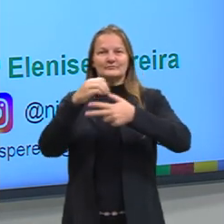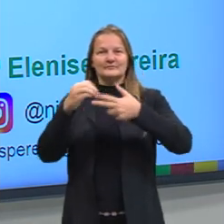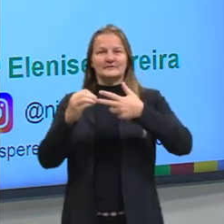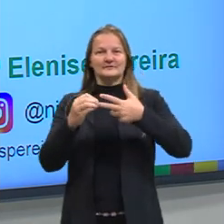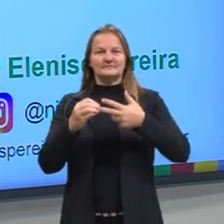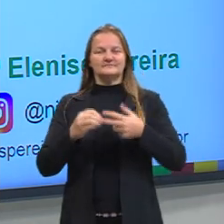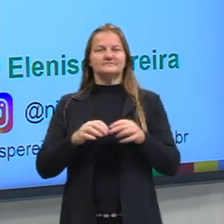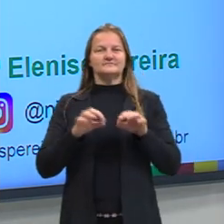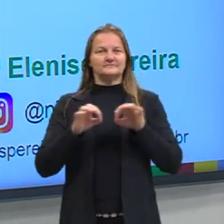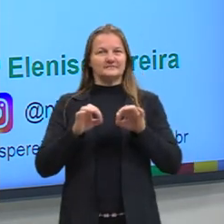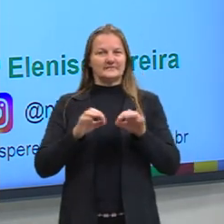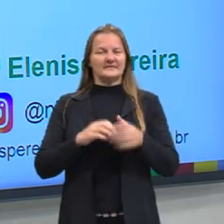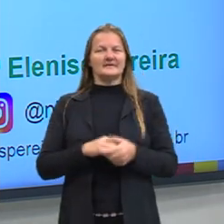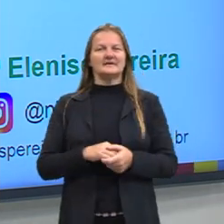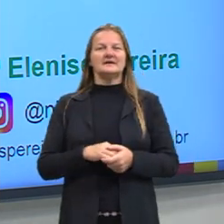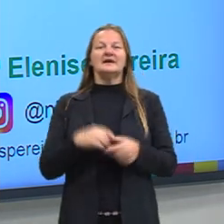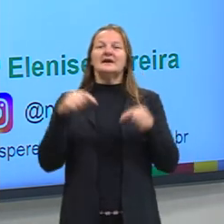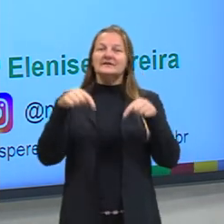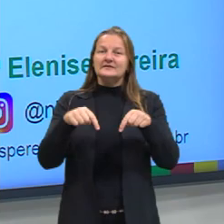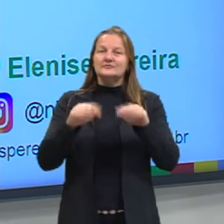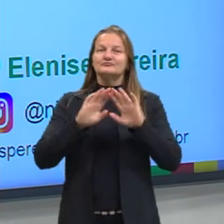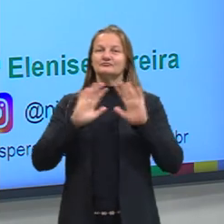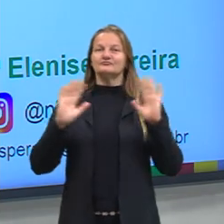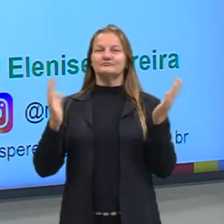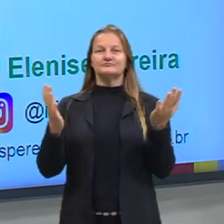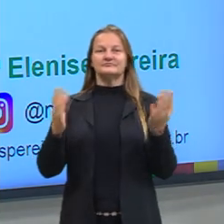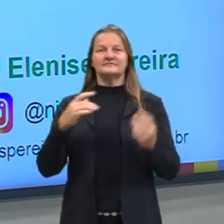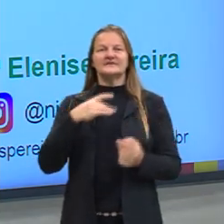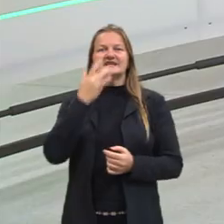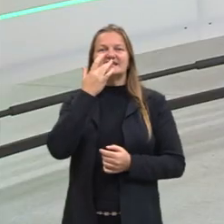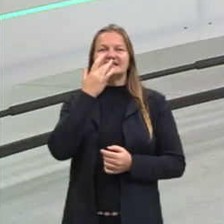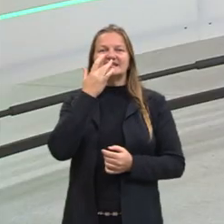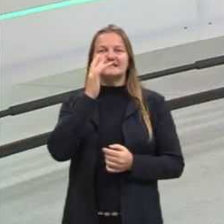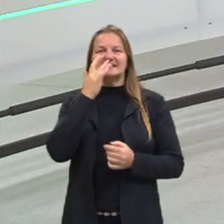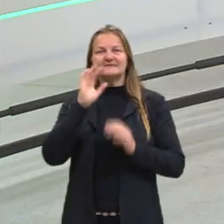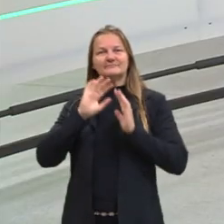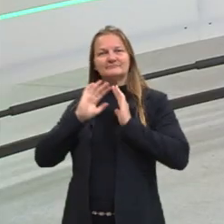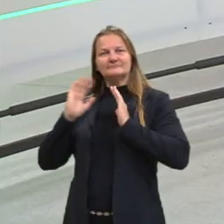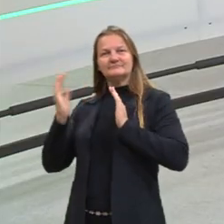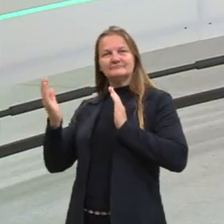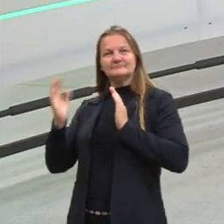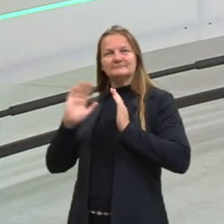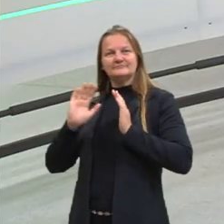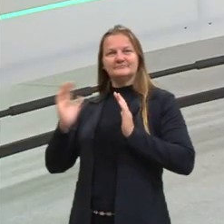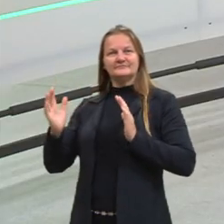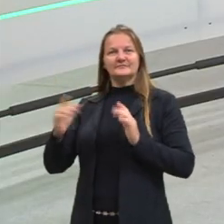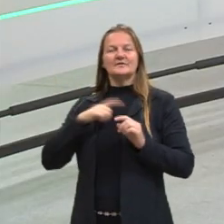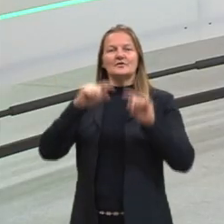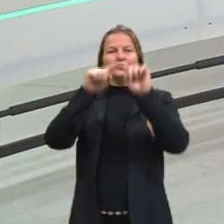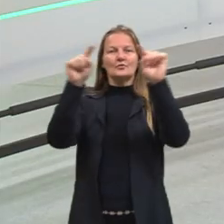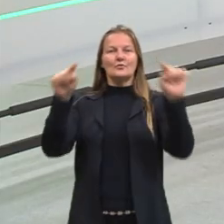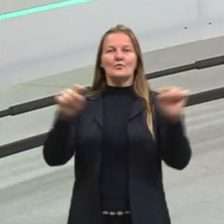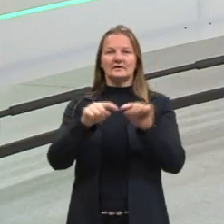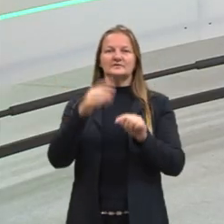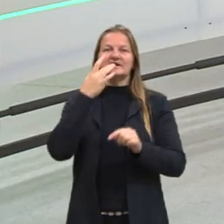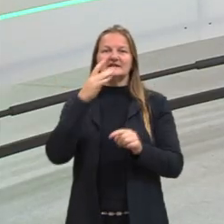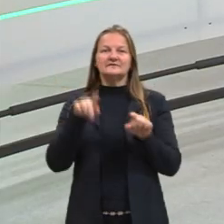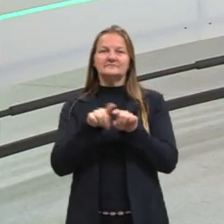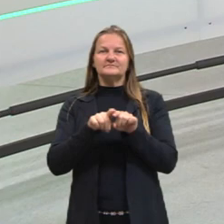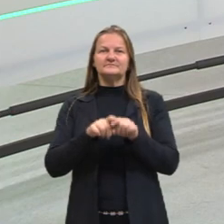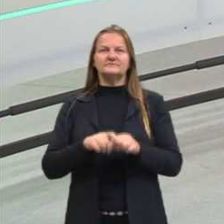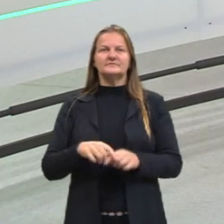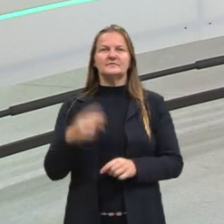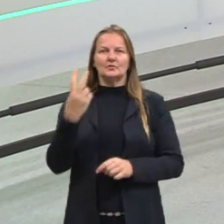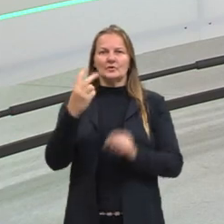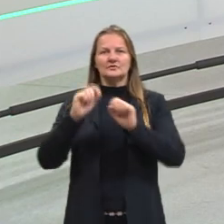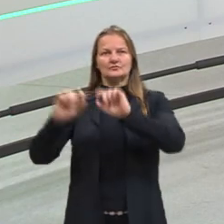do programa. Aqui no estúdio nós temos um longo painel branco com quadro branco e dois